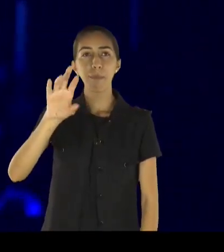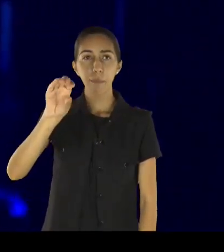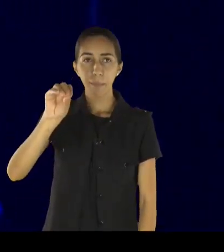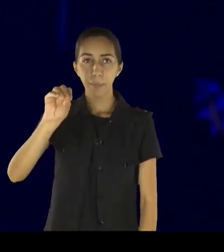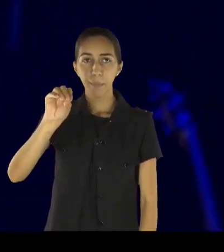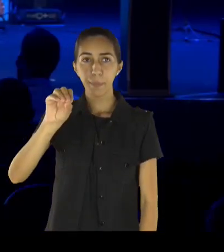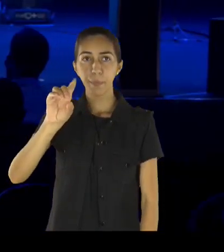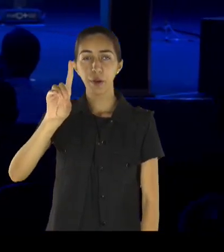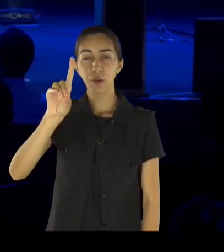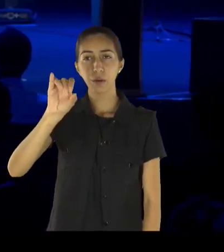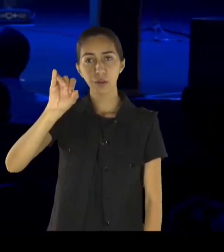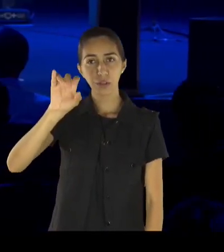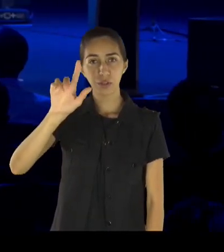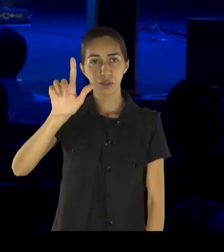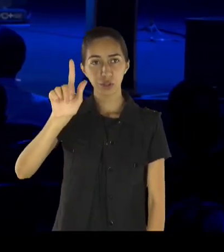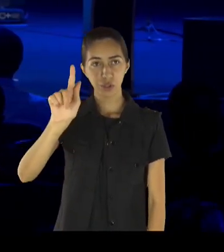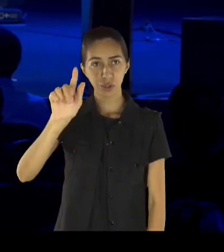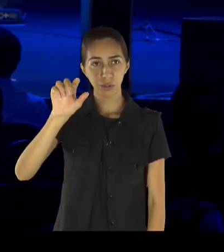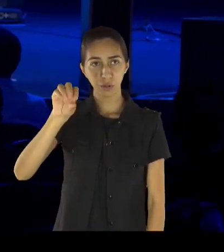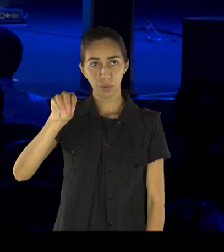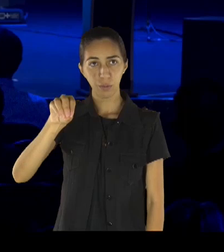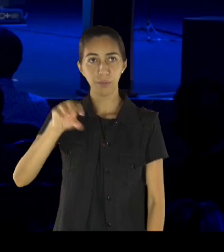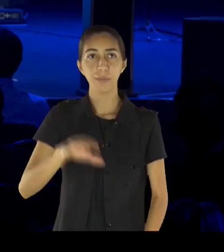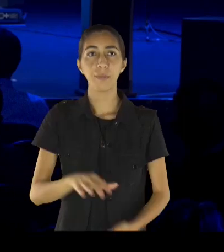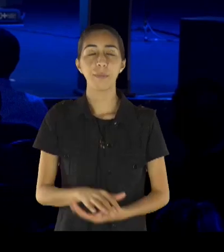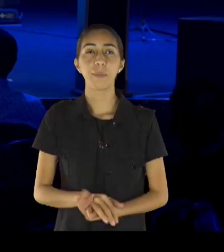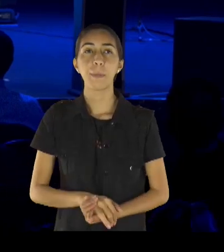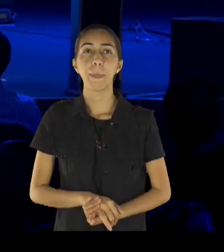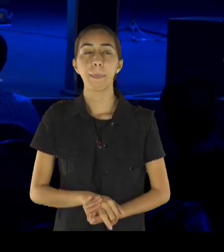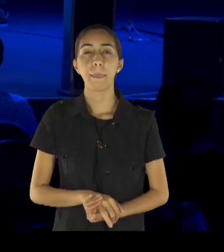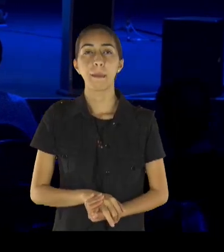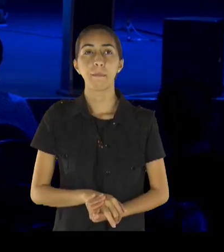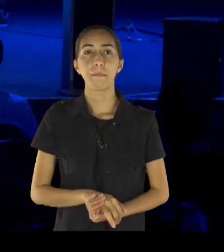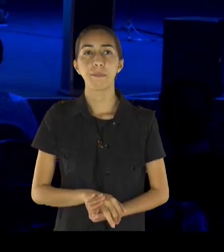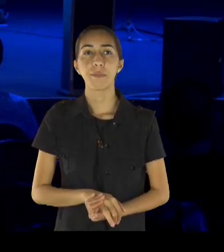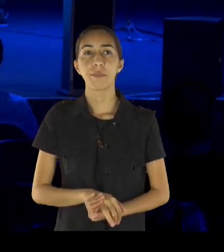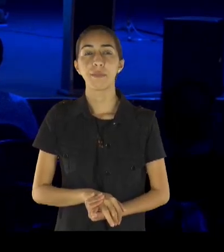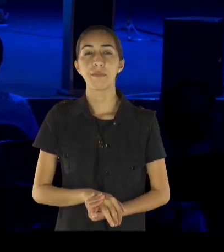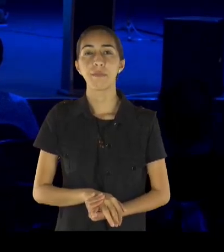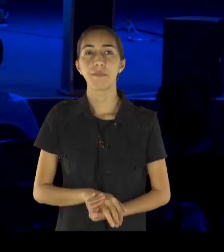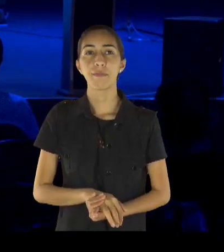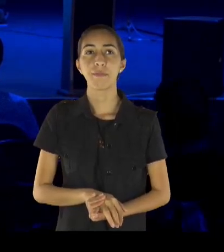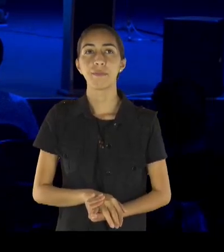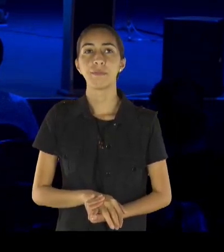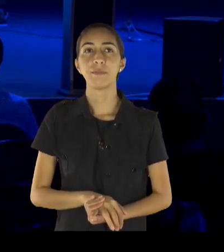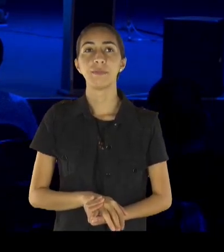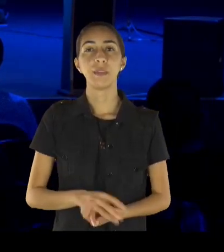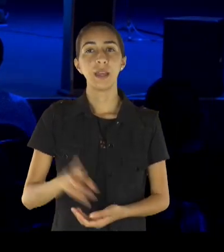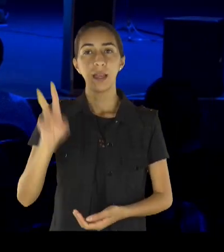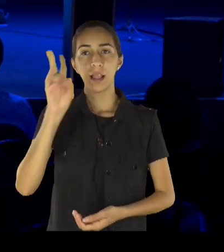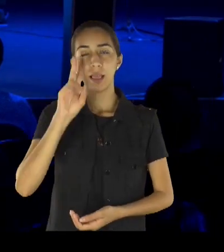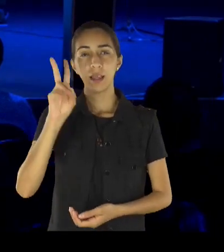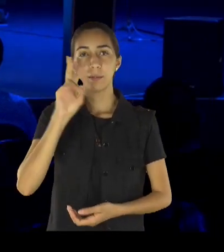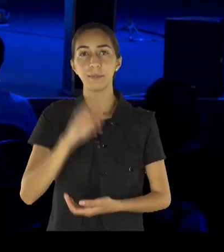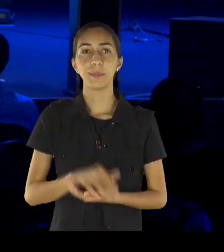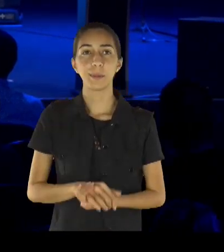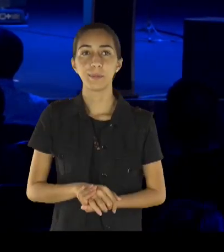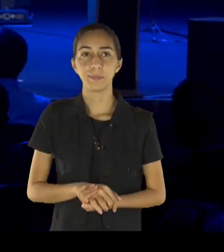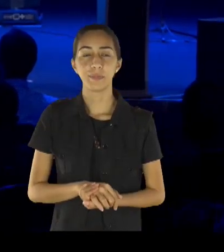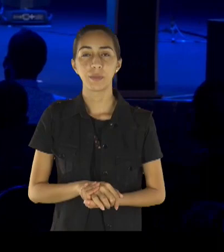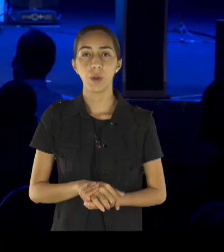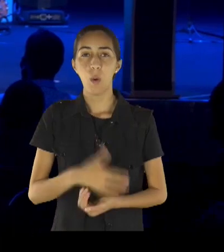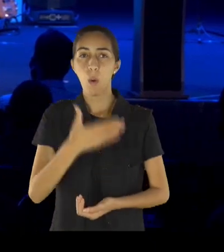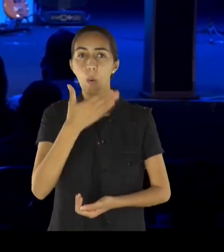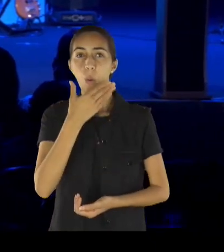aquele boi, ele era tratado a pão de ló, só para a festa, mais top, mais top, matou,